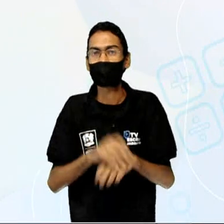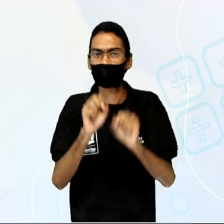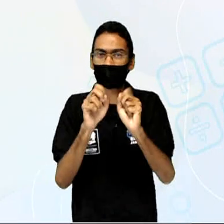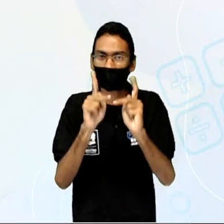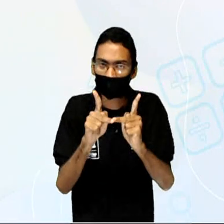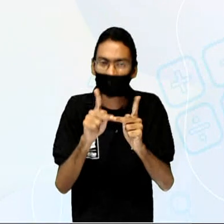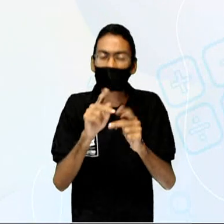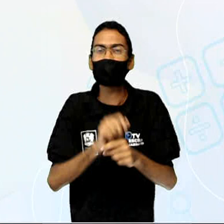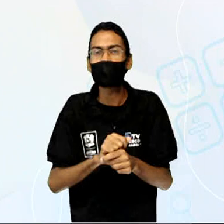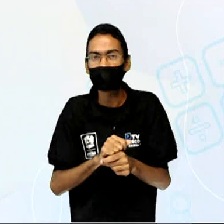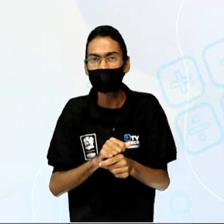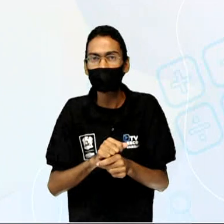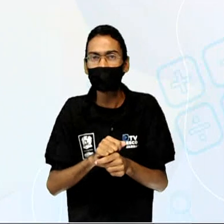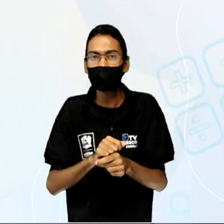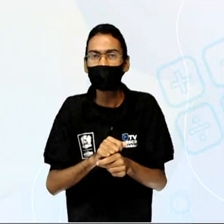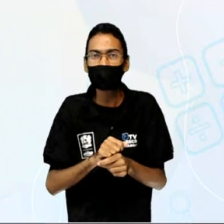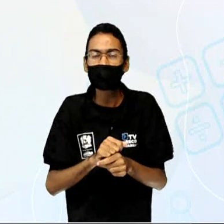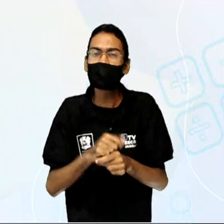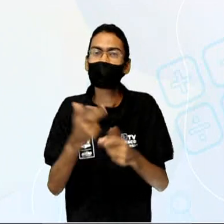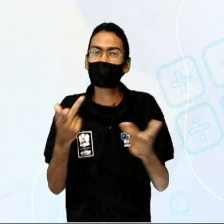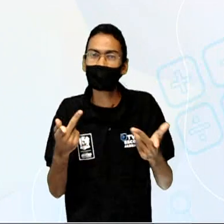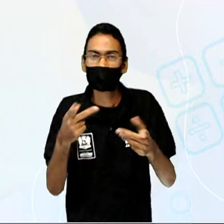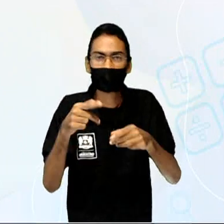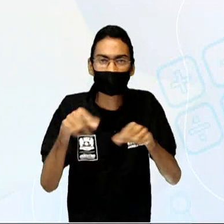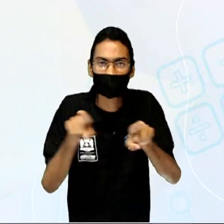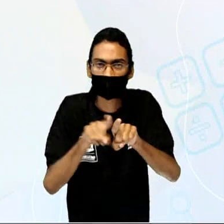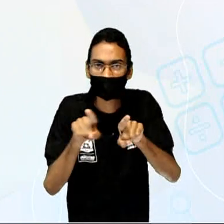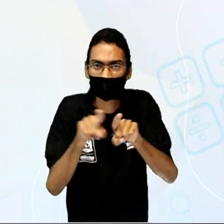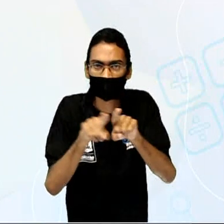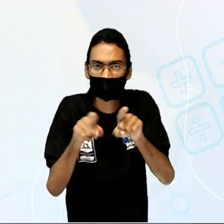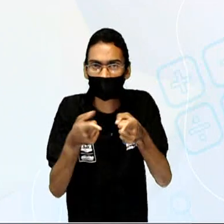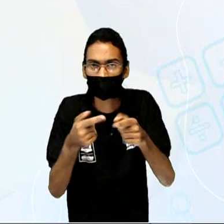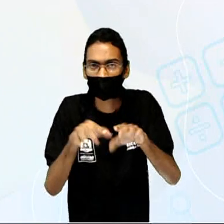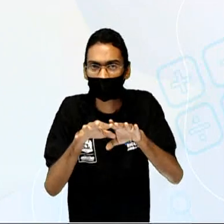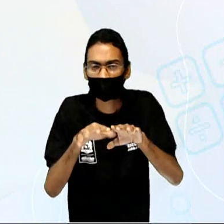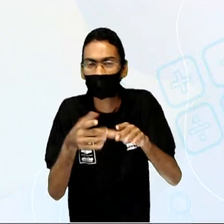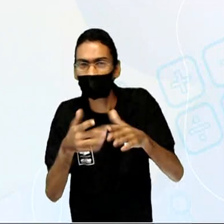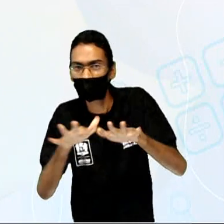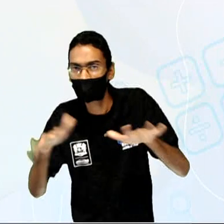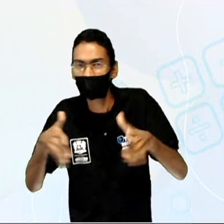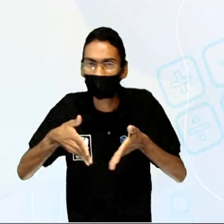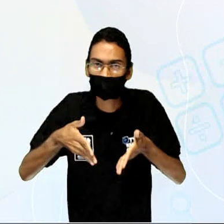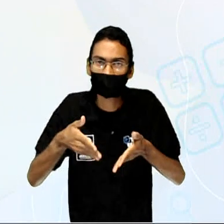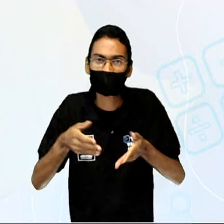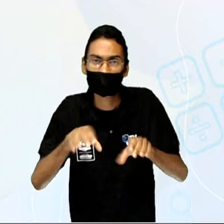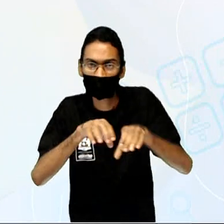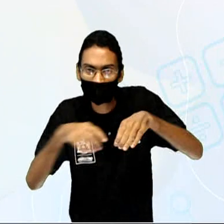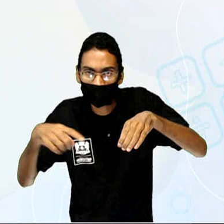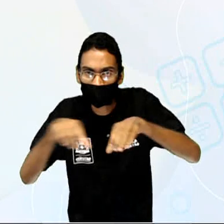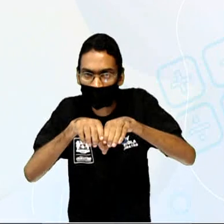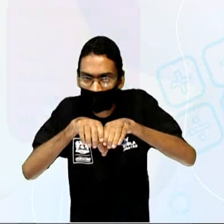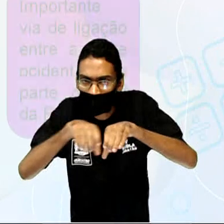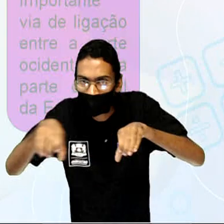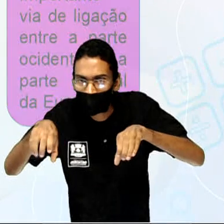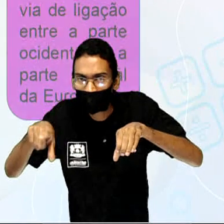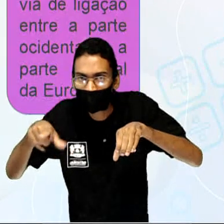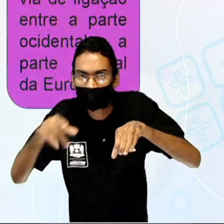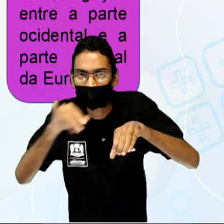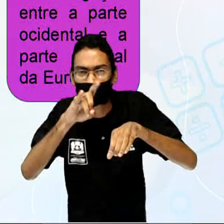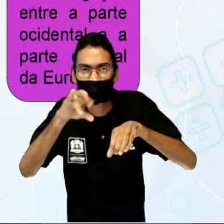O rio Danúbio se comunica com o rio Reno através do canal de Ludwig e do rio Menno. E também